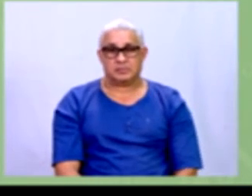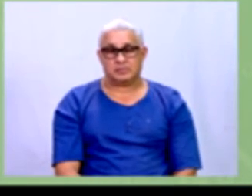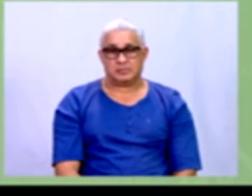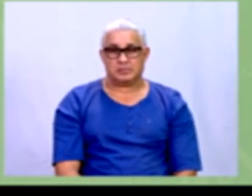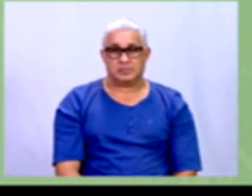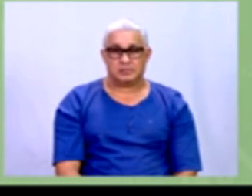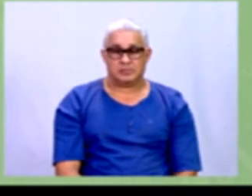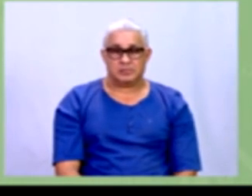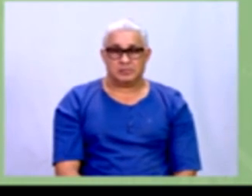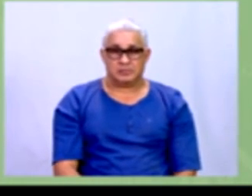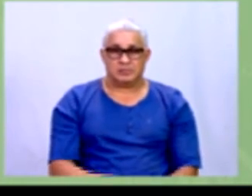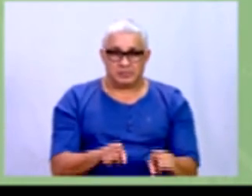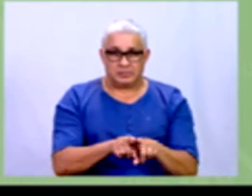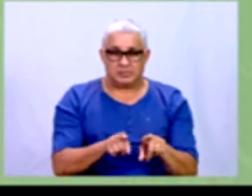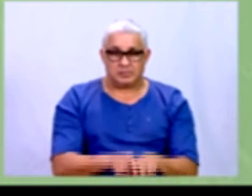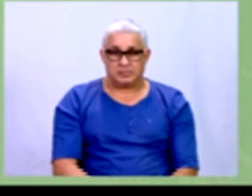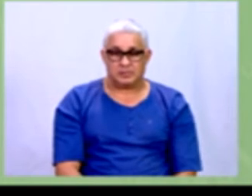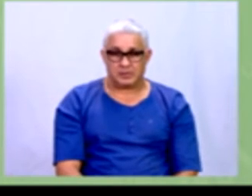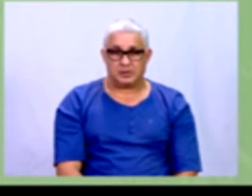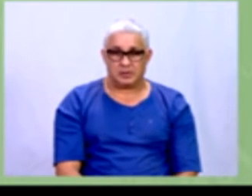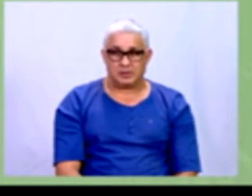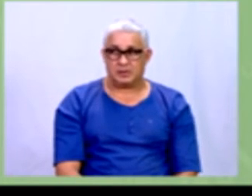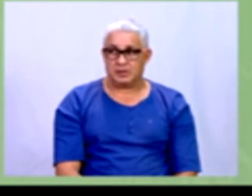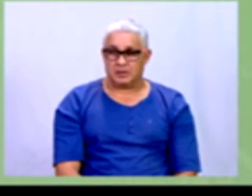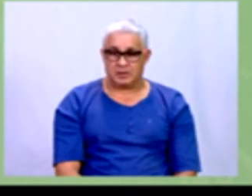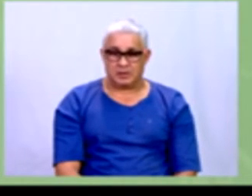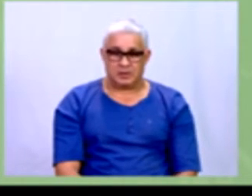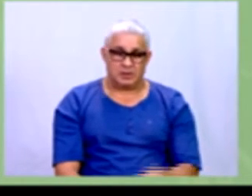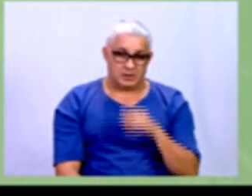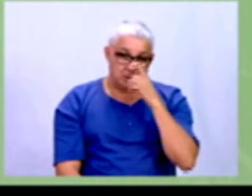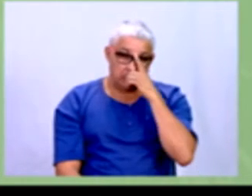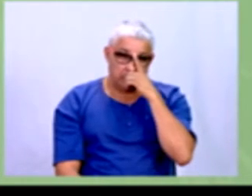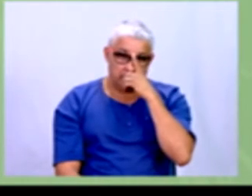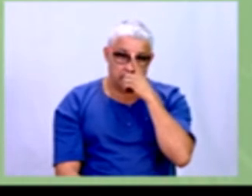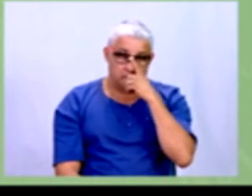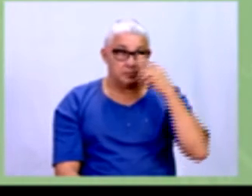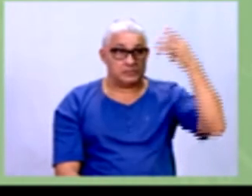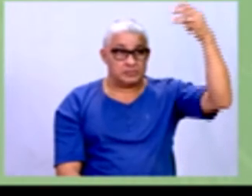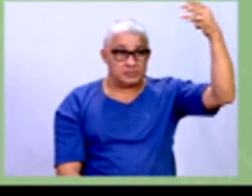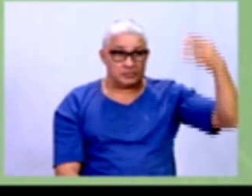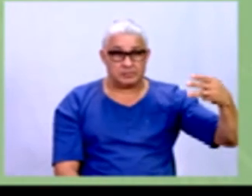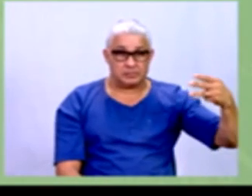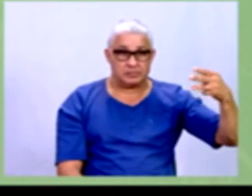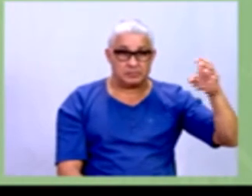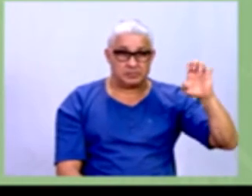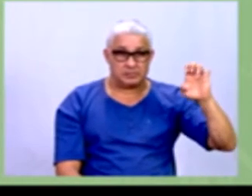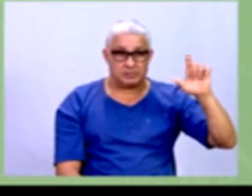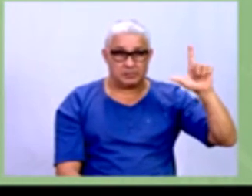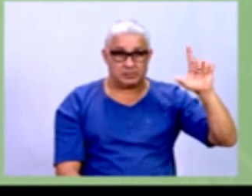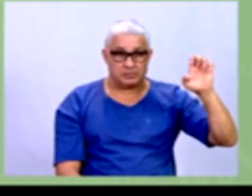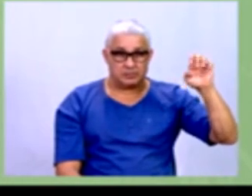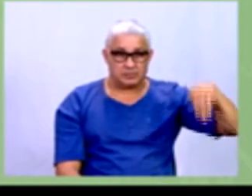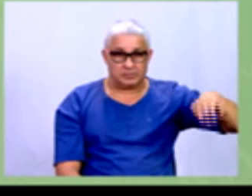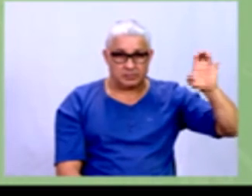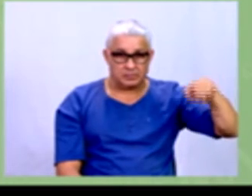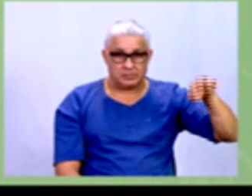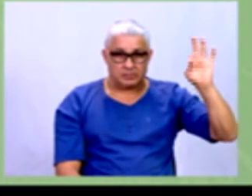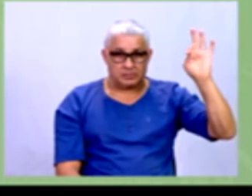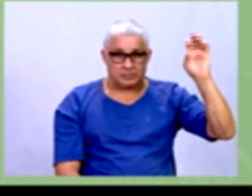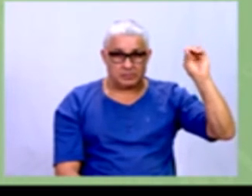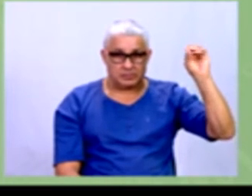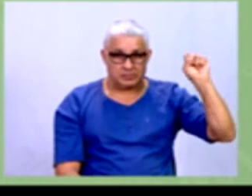né? E esses que, ressaltando que esses três aqui são os nossos três elementos, né? E daí a gente tem aqui